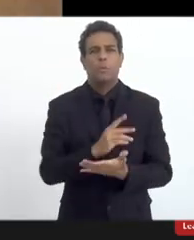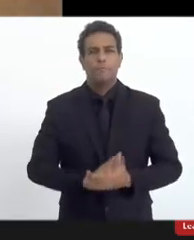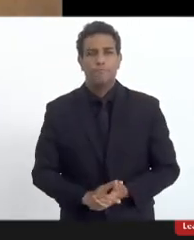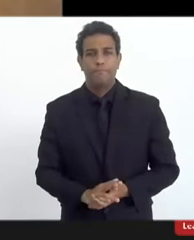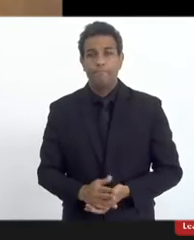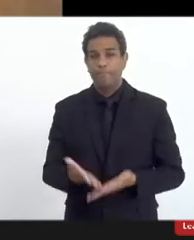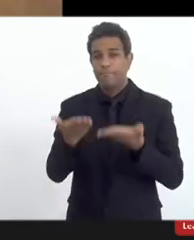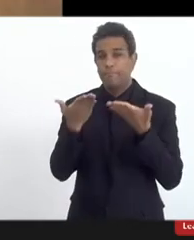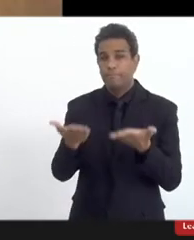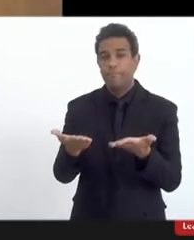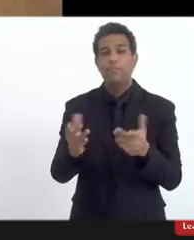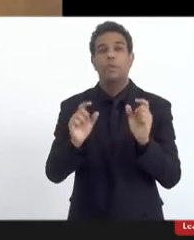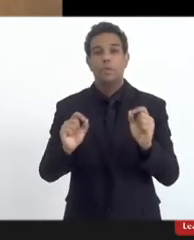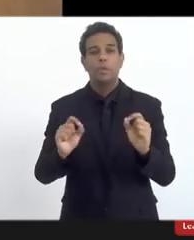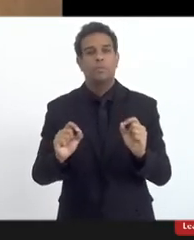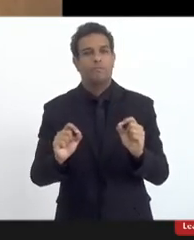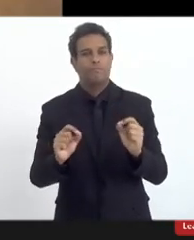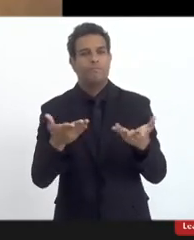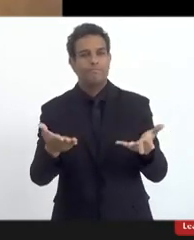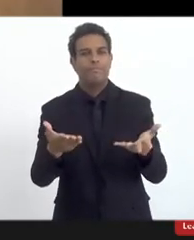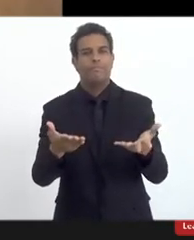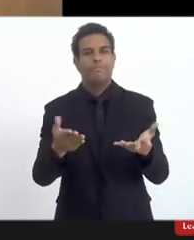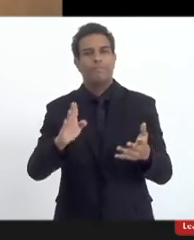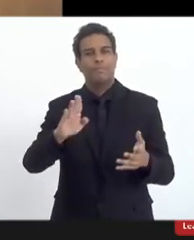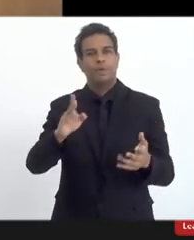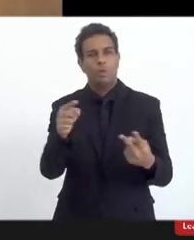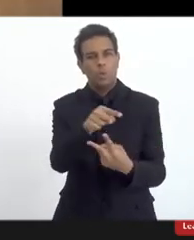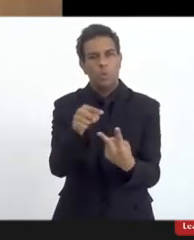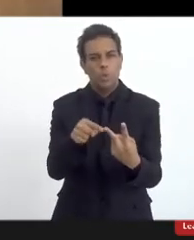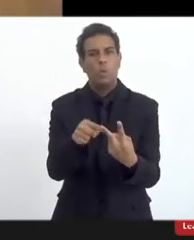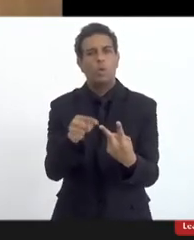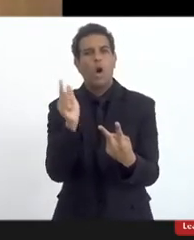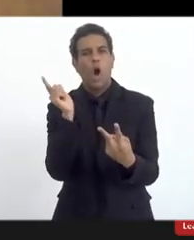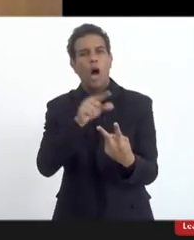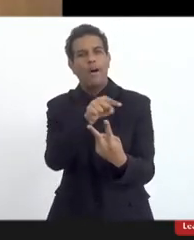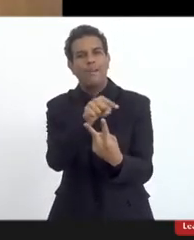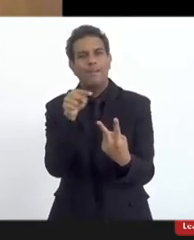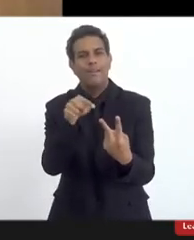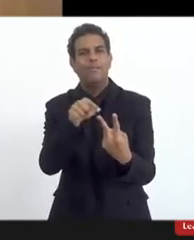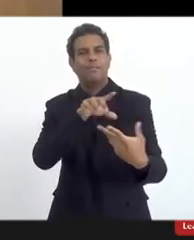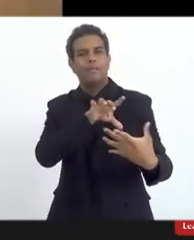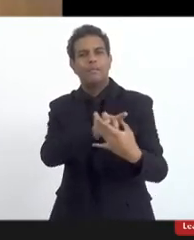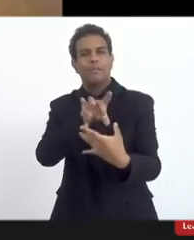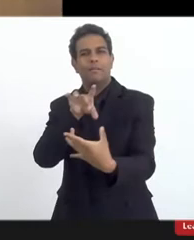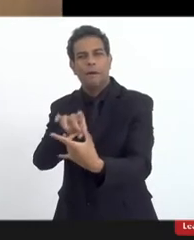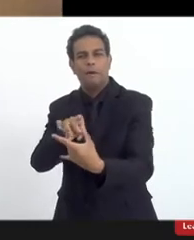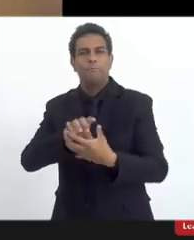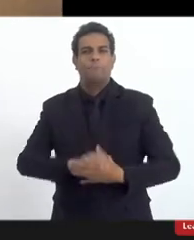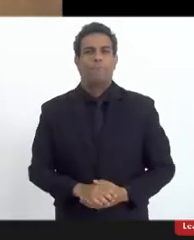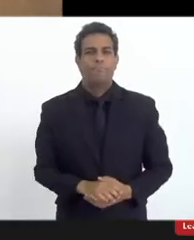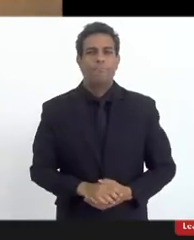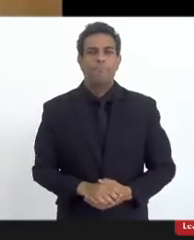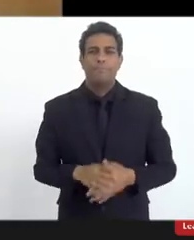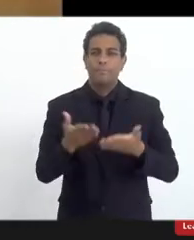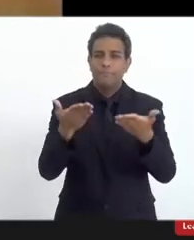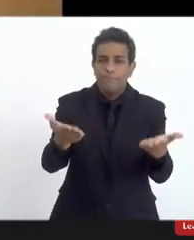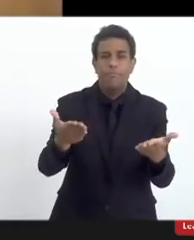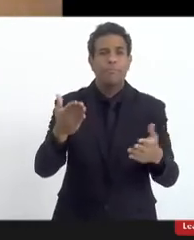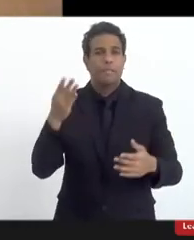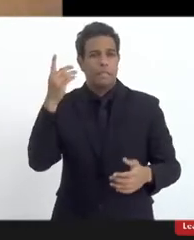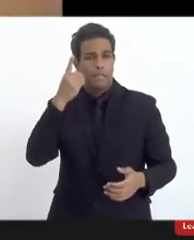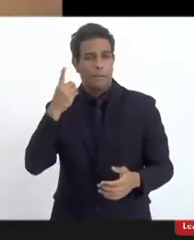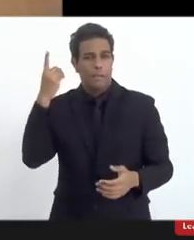santidade com o Otayéb e o Bartolomeu fizeram esta carta encíclica. E, senhora deputada,